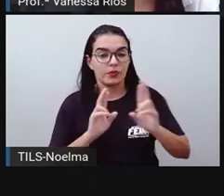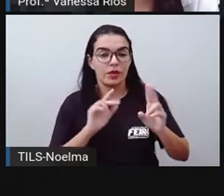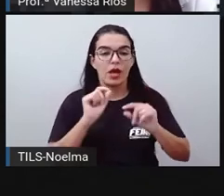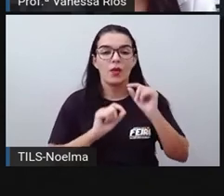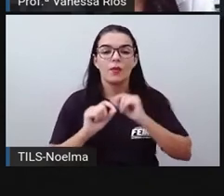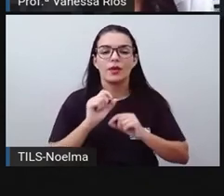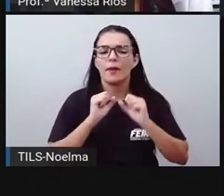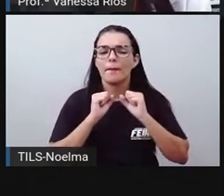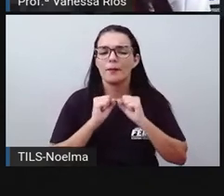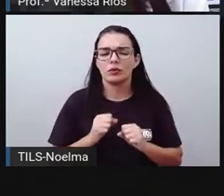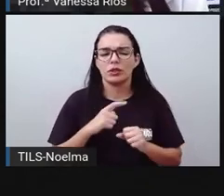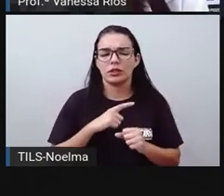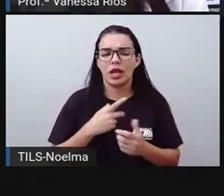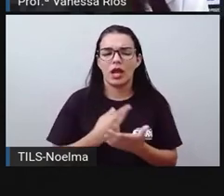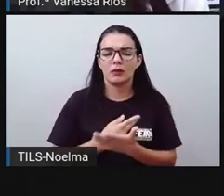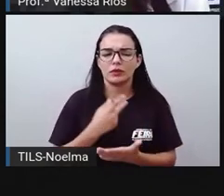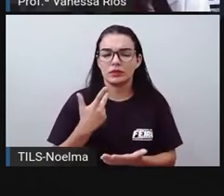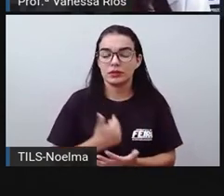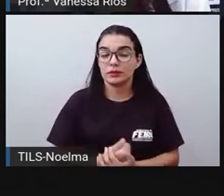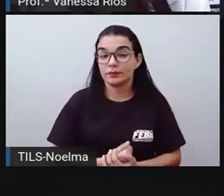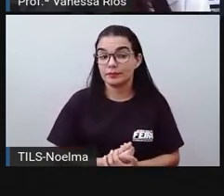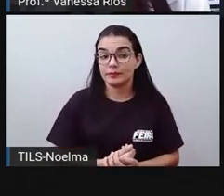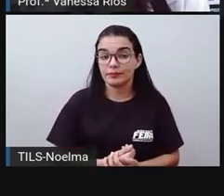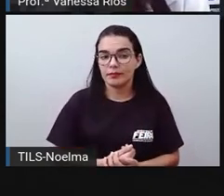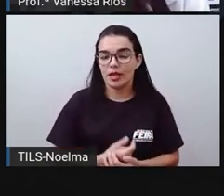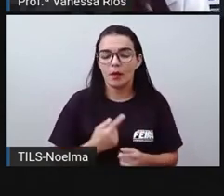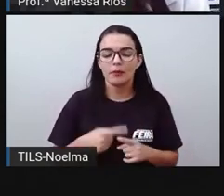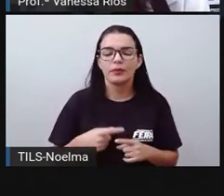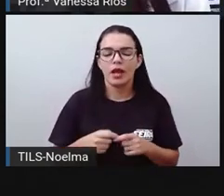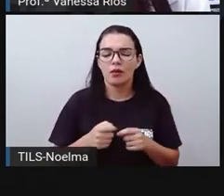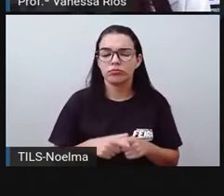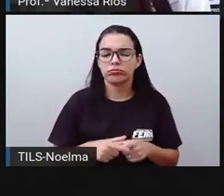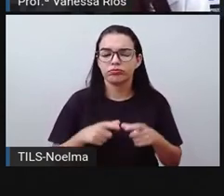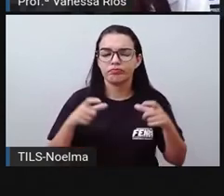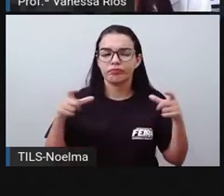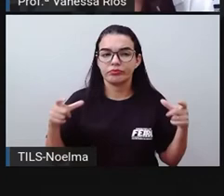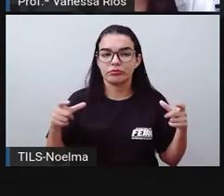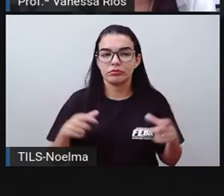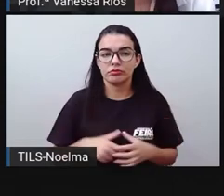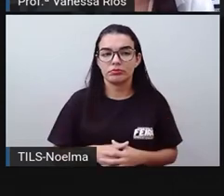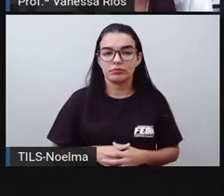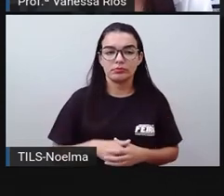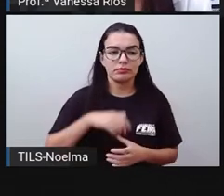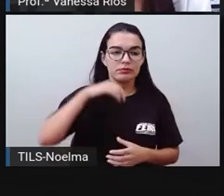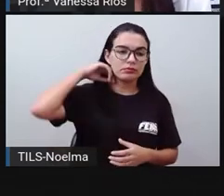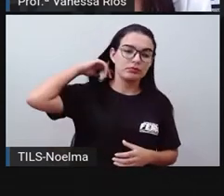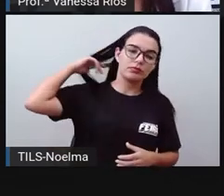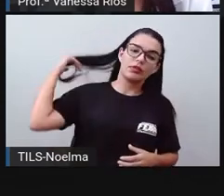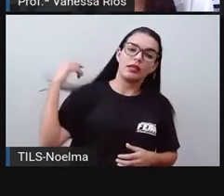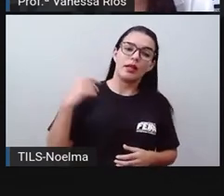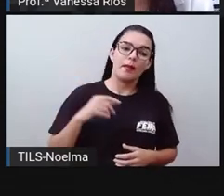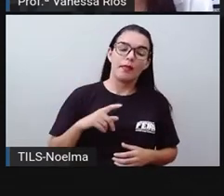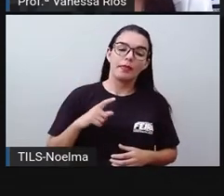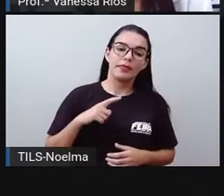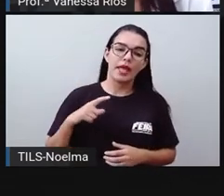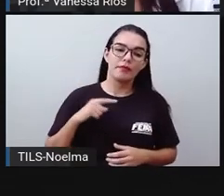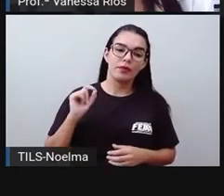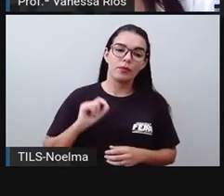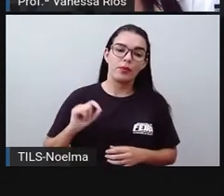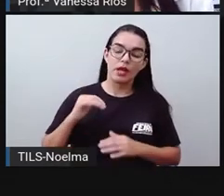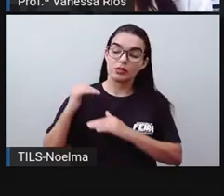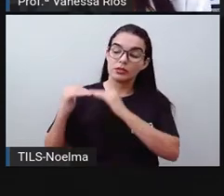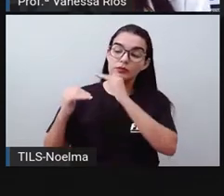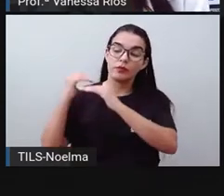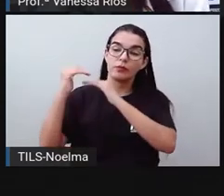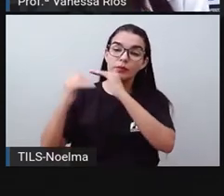1973 e 2000, o aumento se dá, né? Como a Pro vem falando, né? O desenvolvimento, a